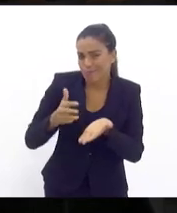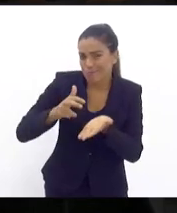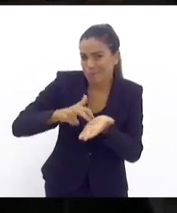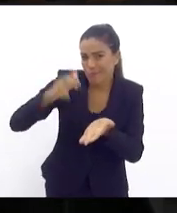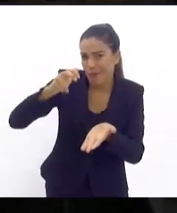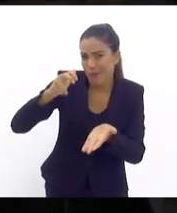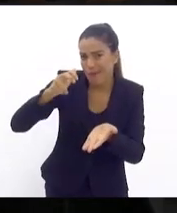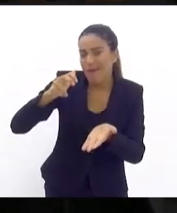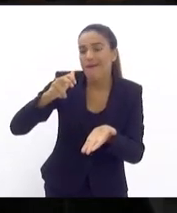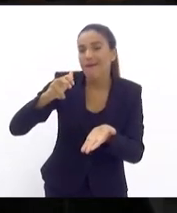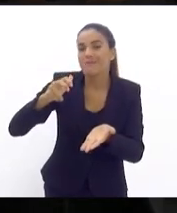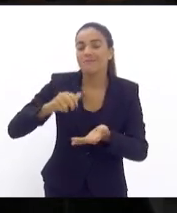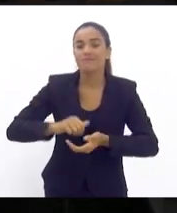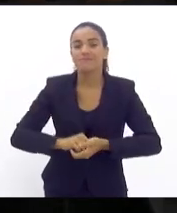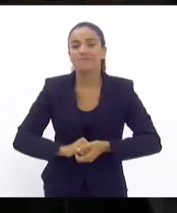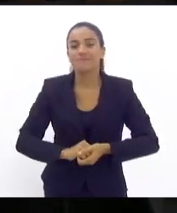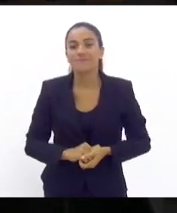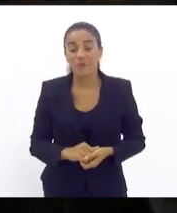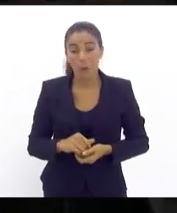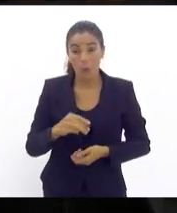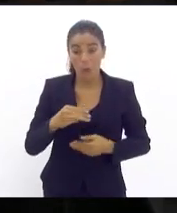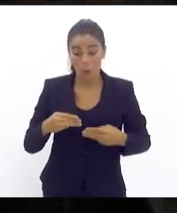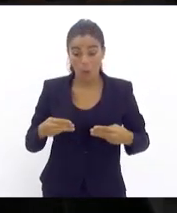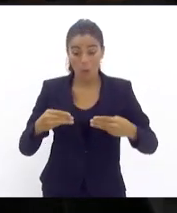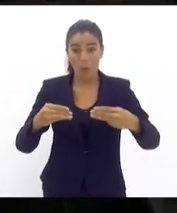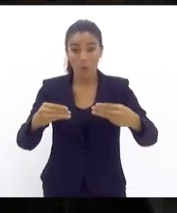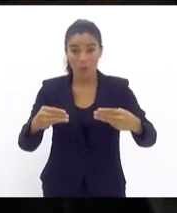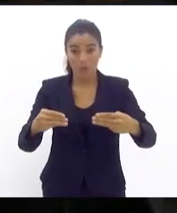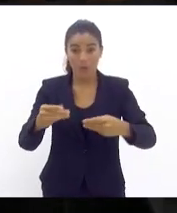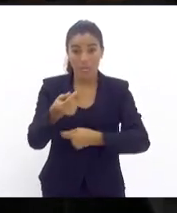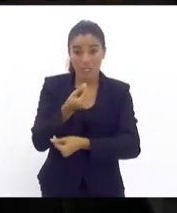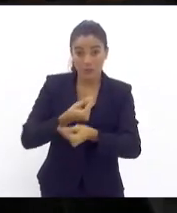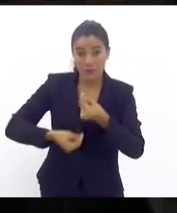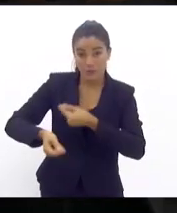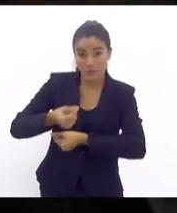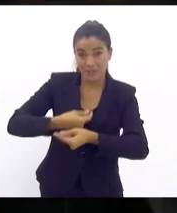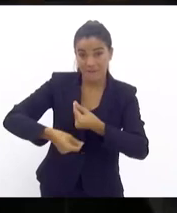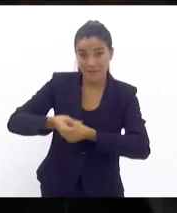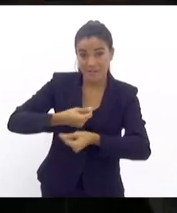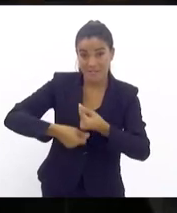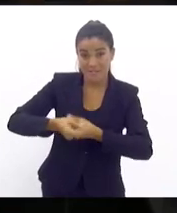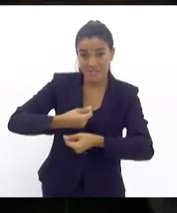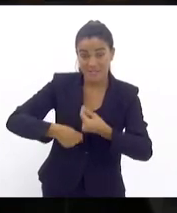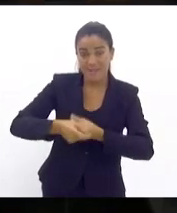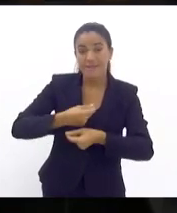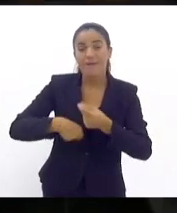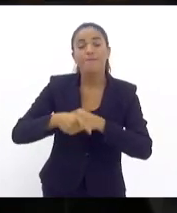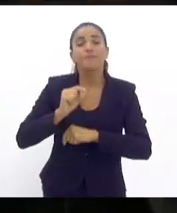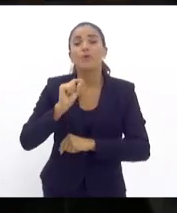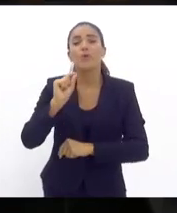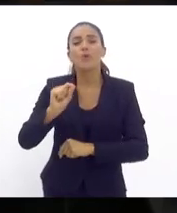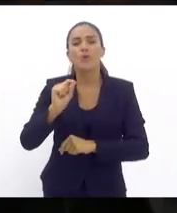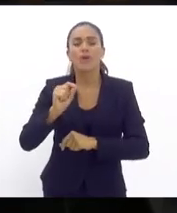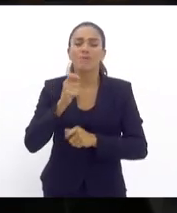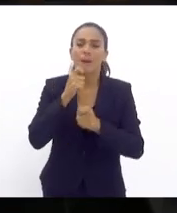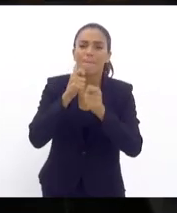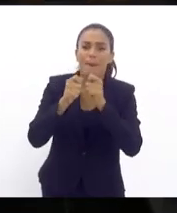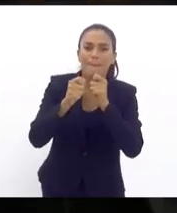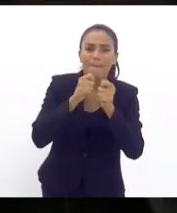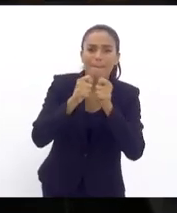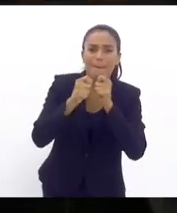o ministro da Fazenda deu uma coletiva